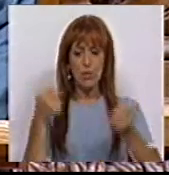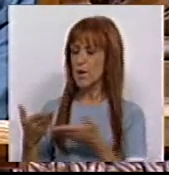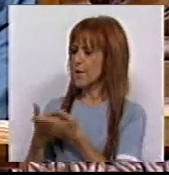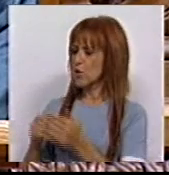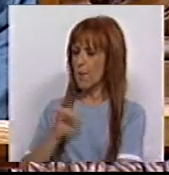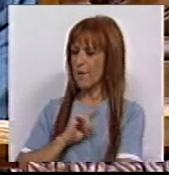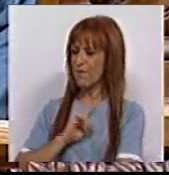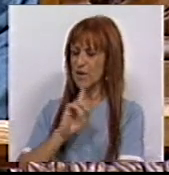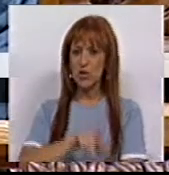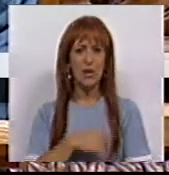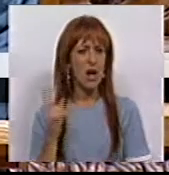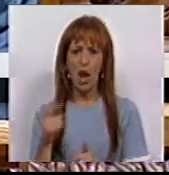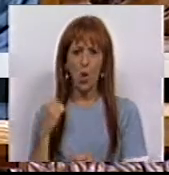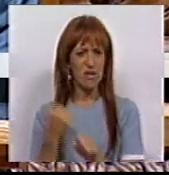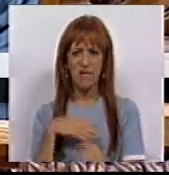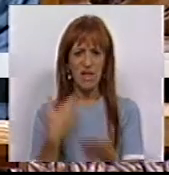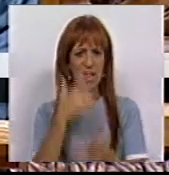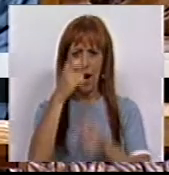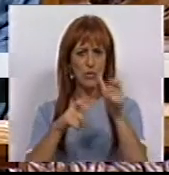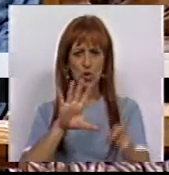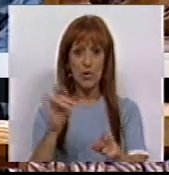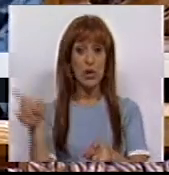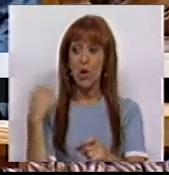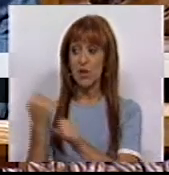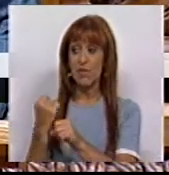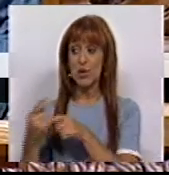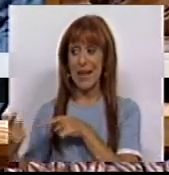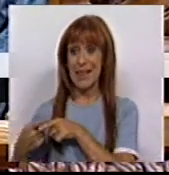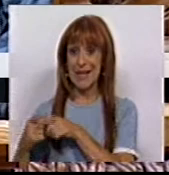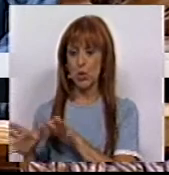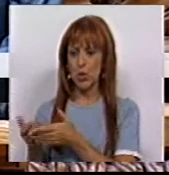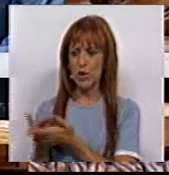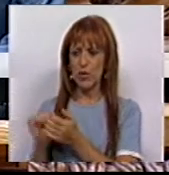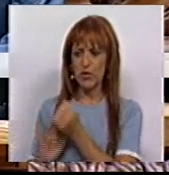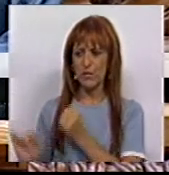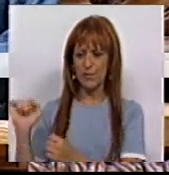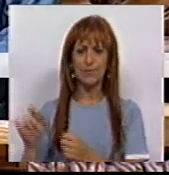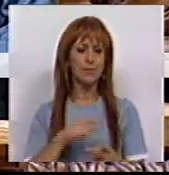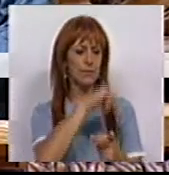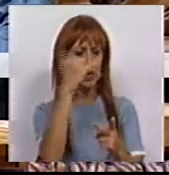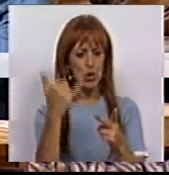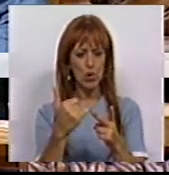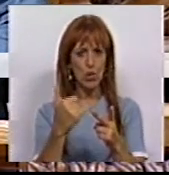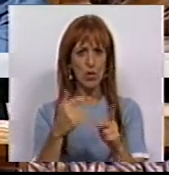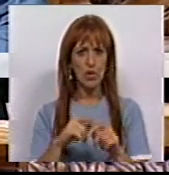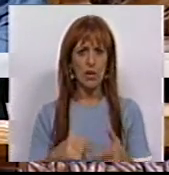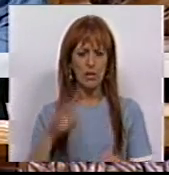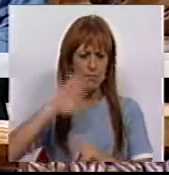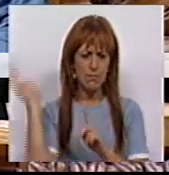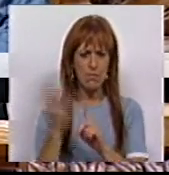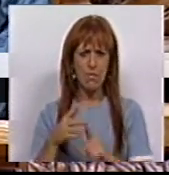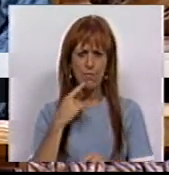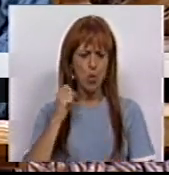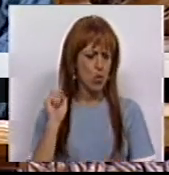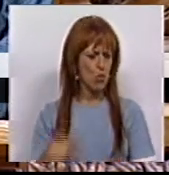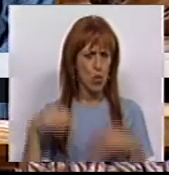negócios privados, não ao serviço do povo e do país, mas ao serviço dos interesses dos grupos económicos. Segundo, penalizar de uma